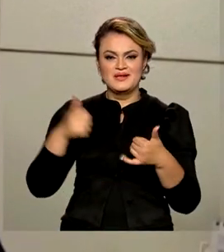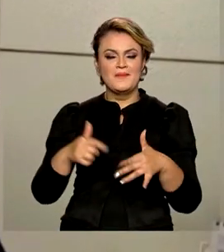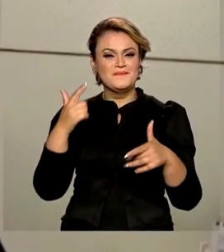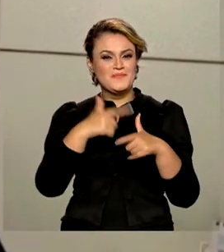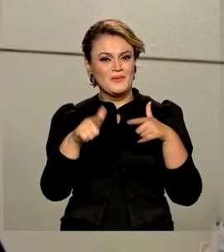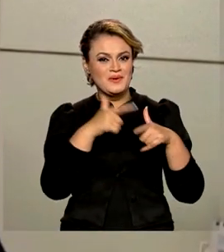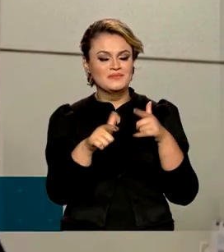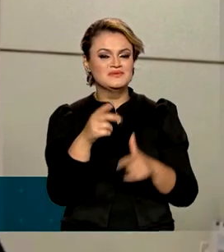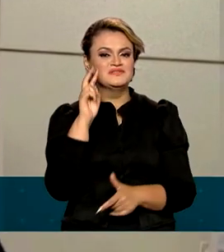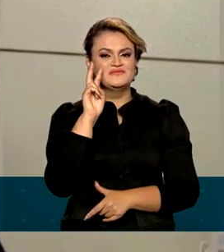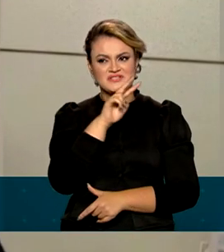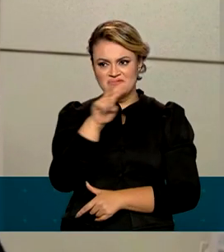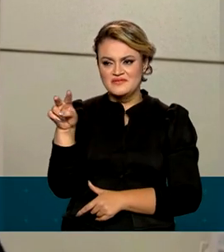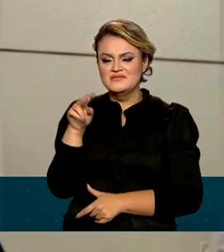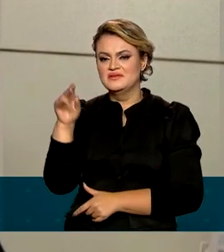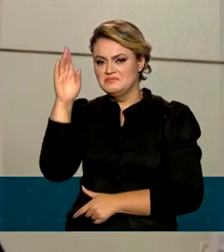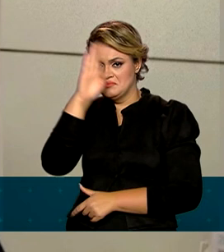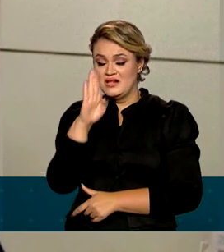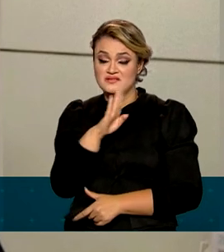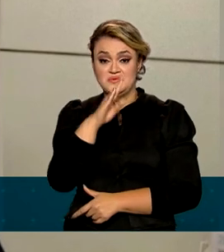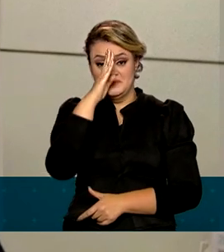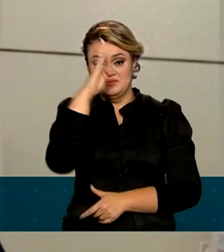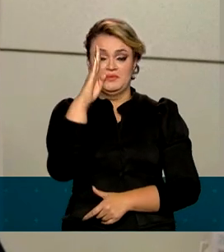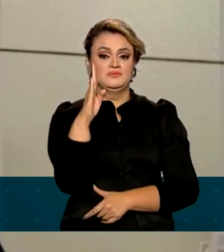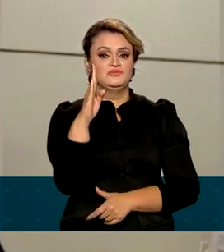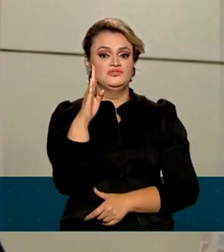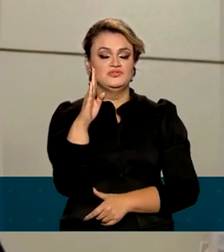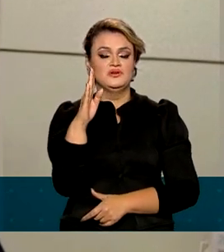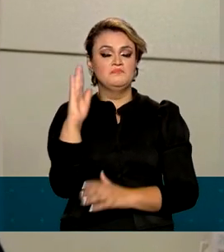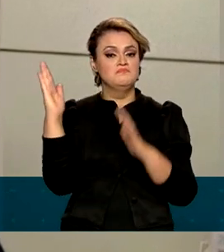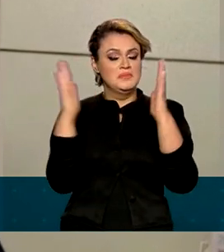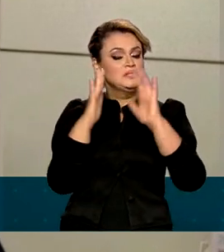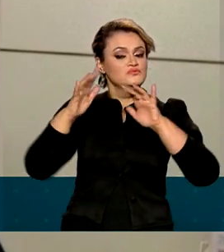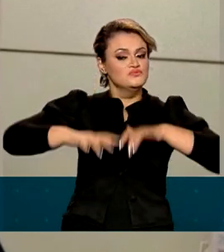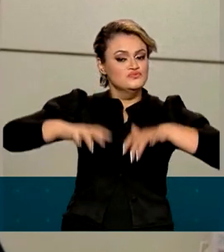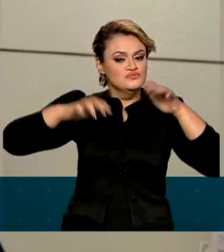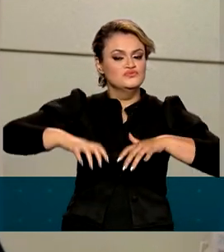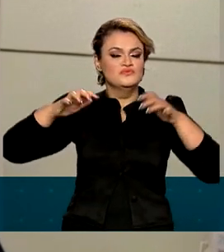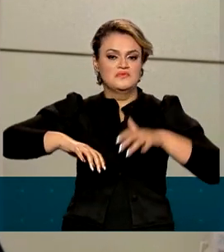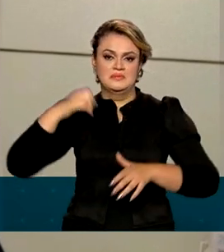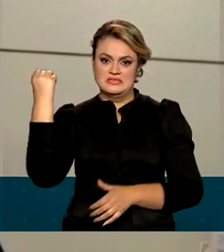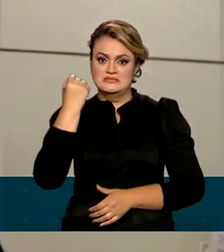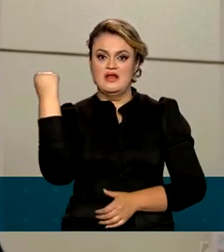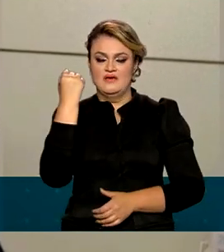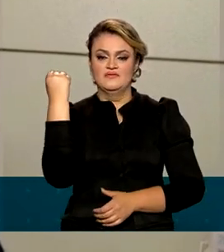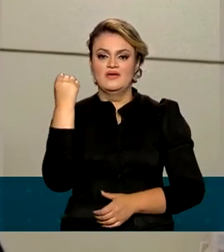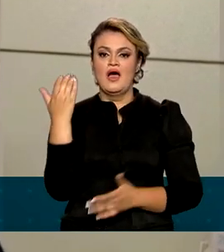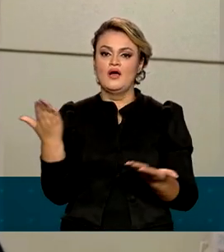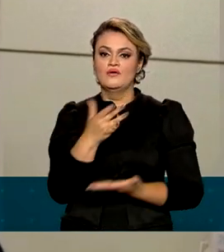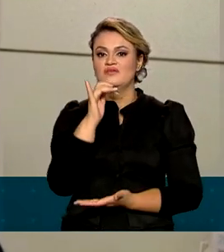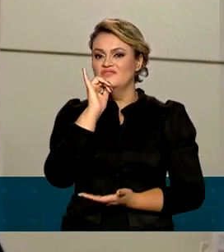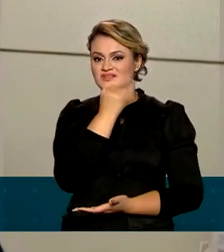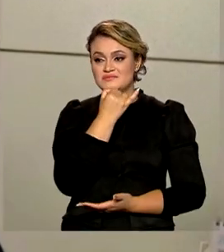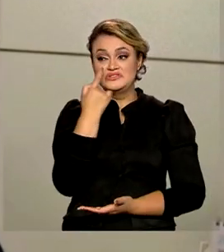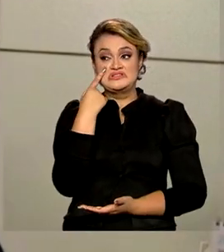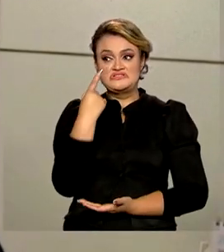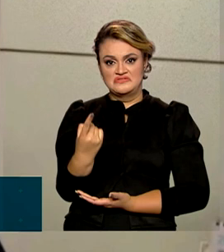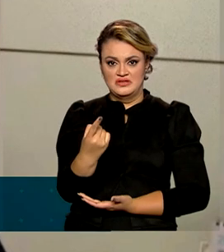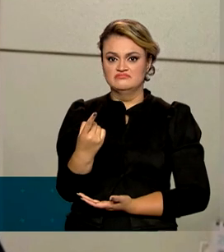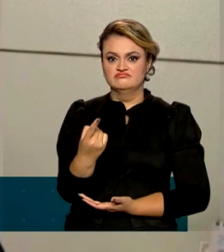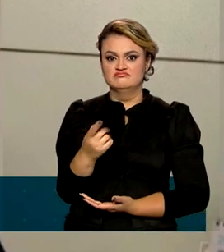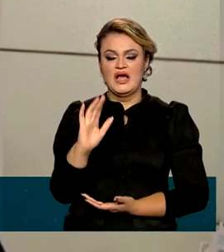assolam o nosso país, especialmente nos períodos chuvosos. Agora, gente, infelizmente, vive essa realidade